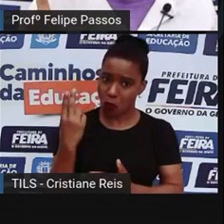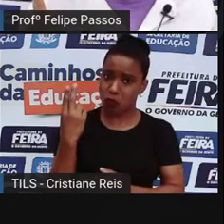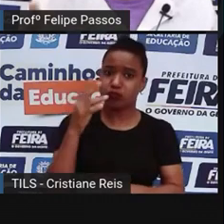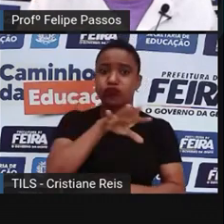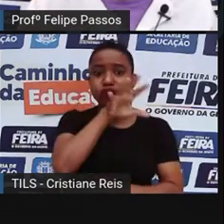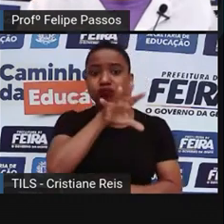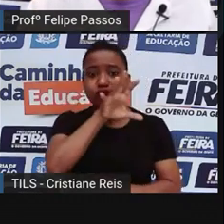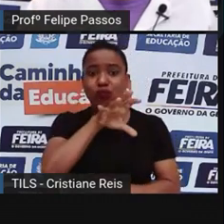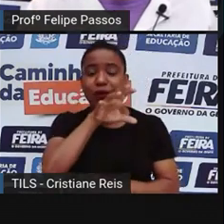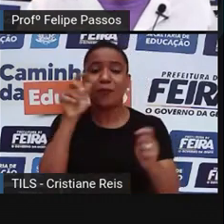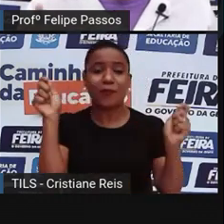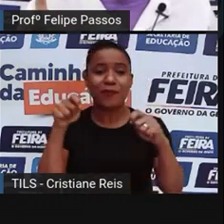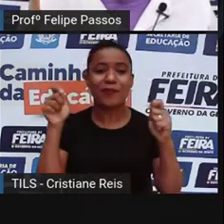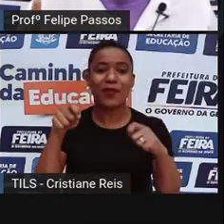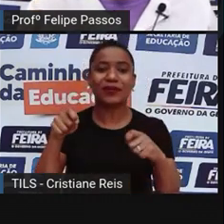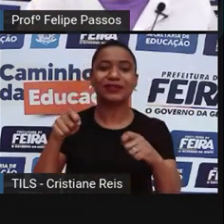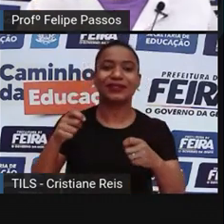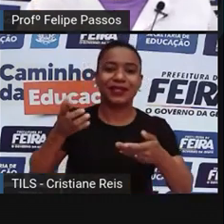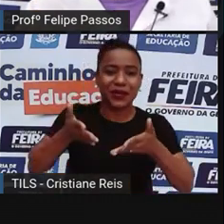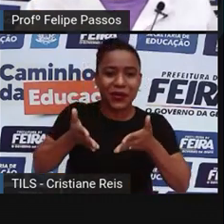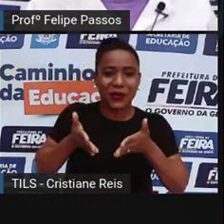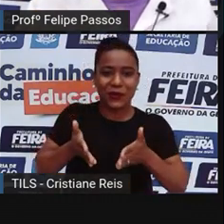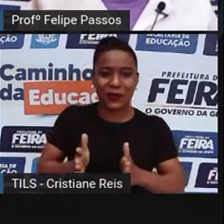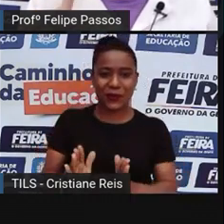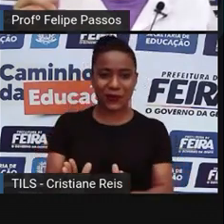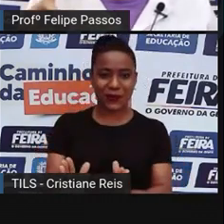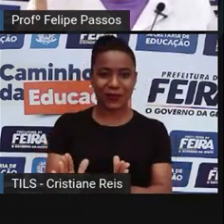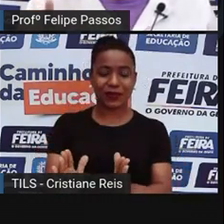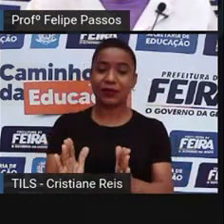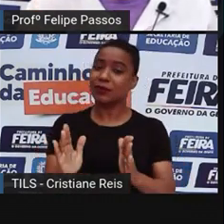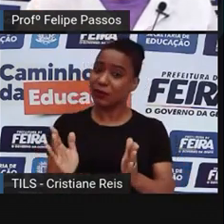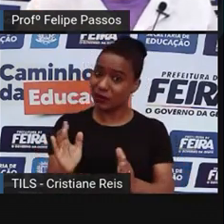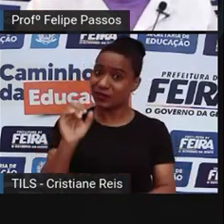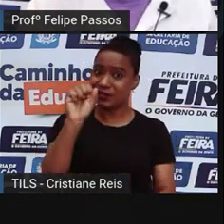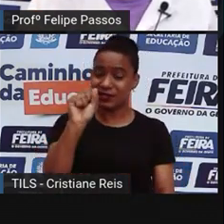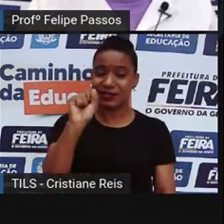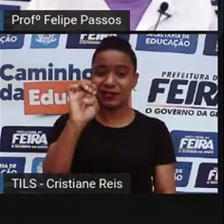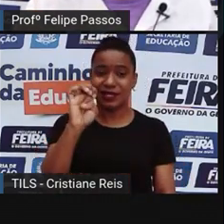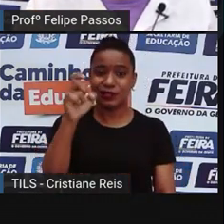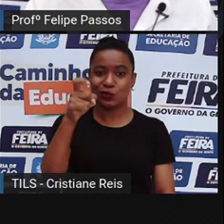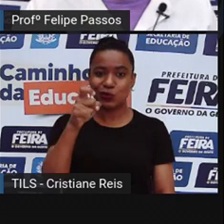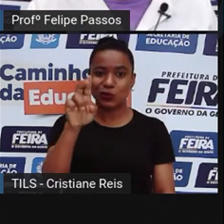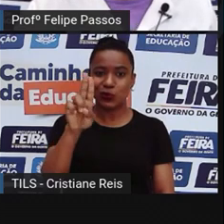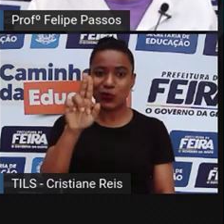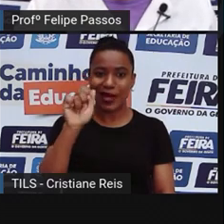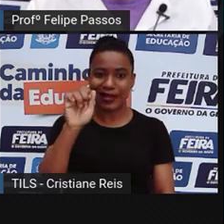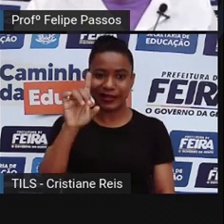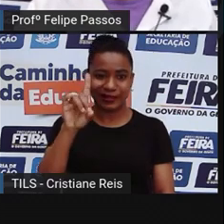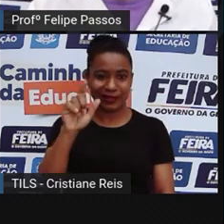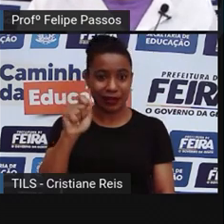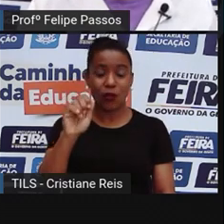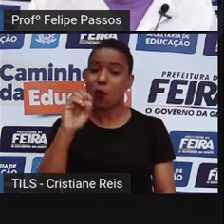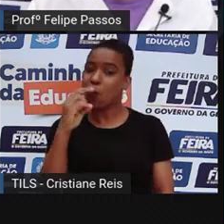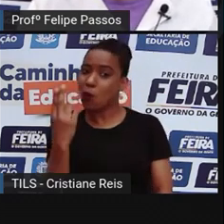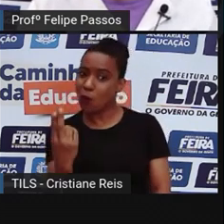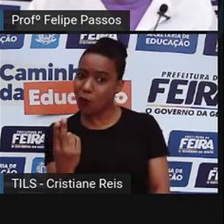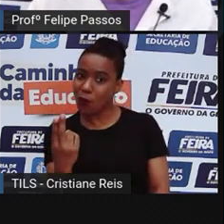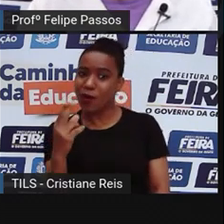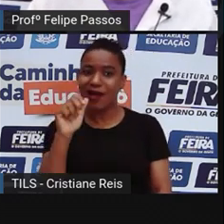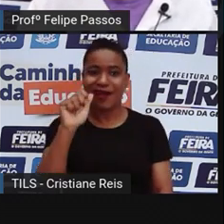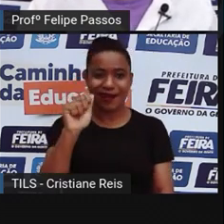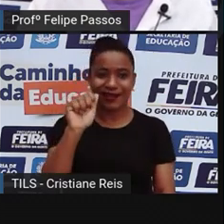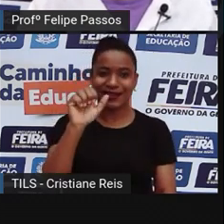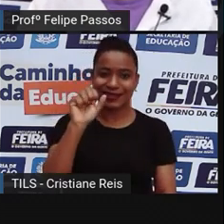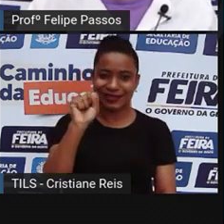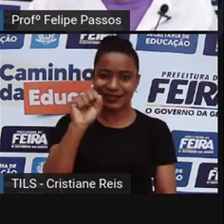assexuada. Esse A significa negação. E na biologia, nas ciências, sexo